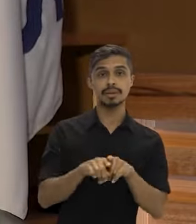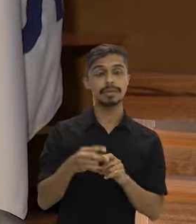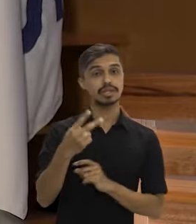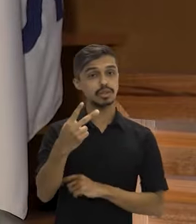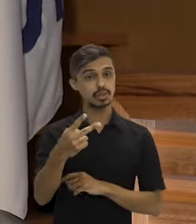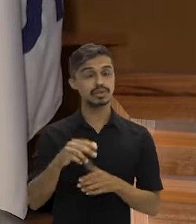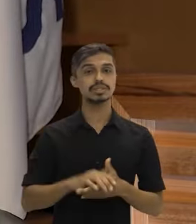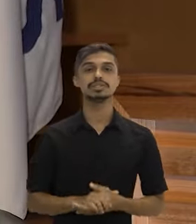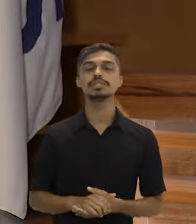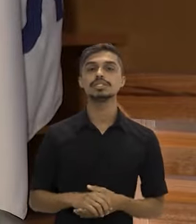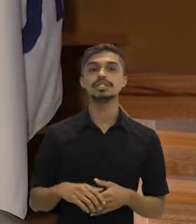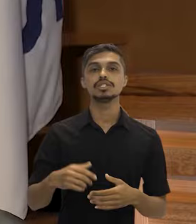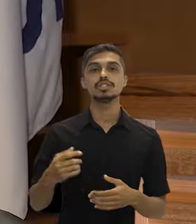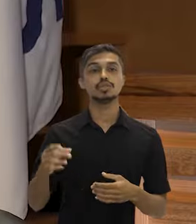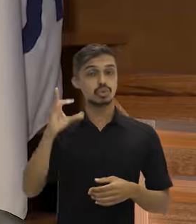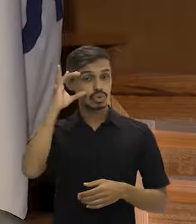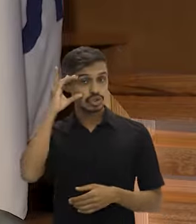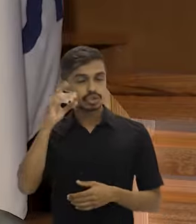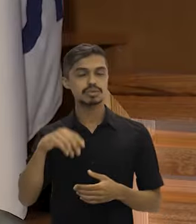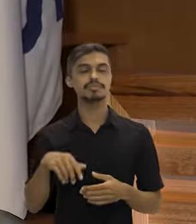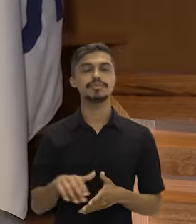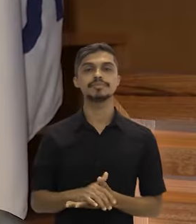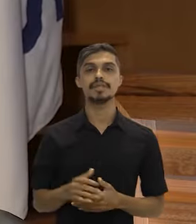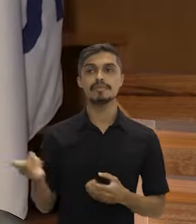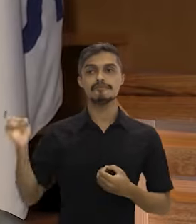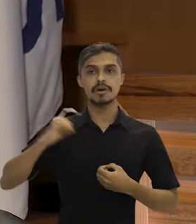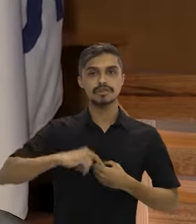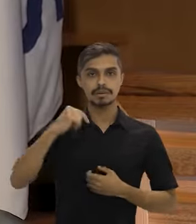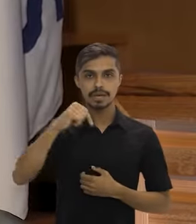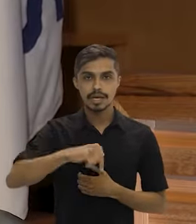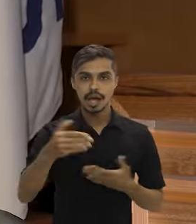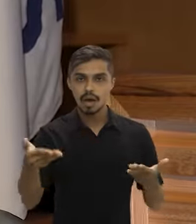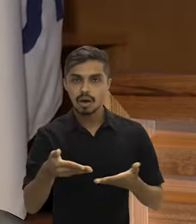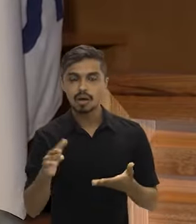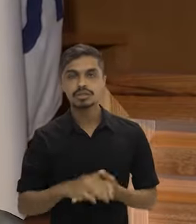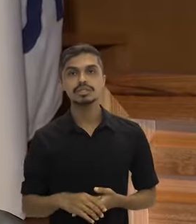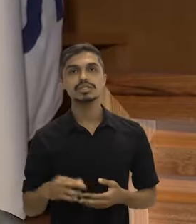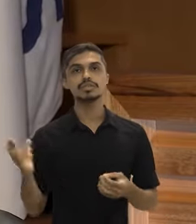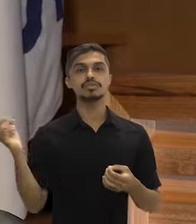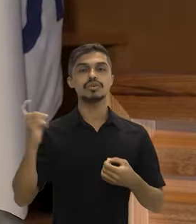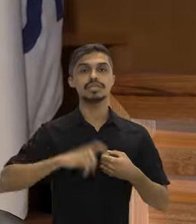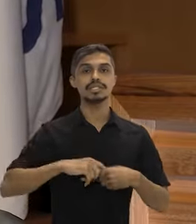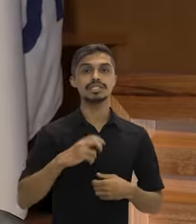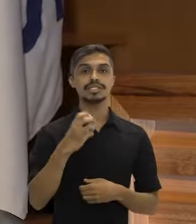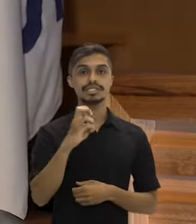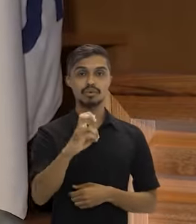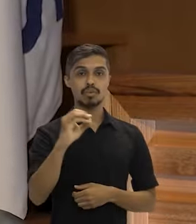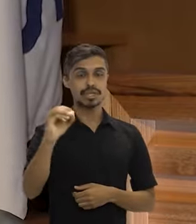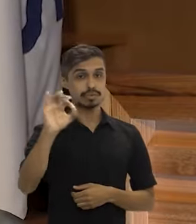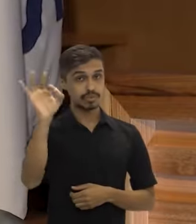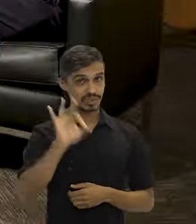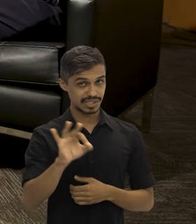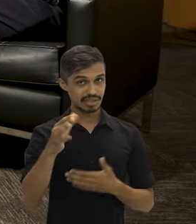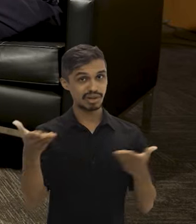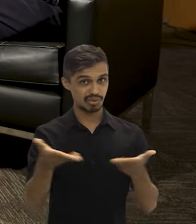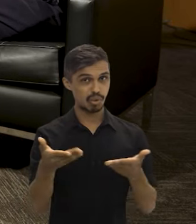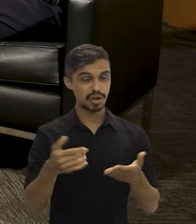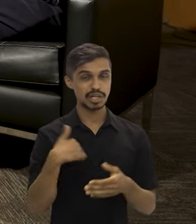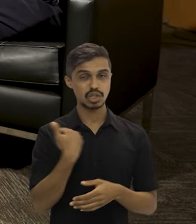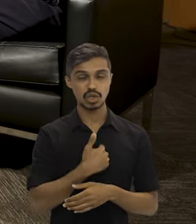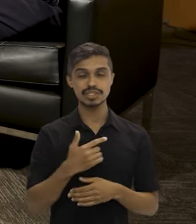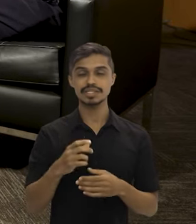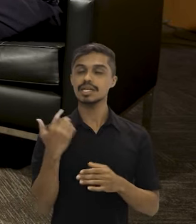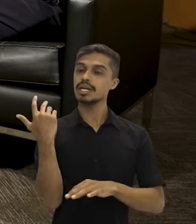governo Dilma. Retomamos agora, com o enfrentamento e a redução, já de 50% do desmatamento, nosso primeiro ano de